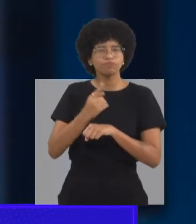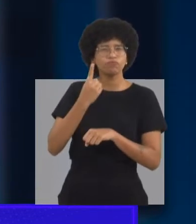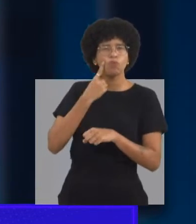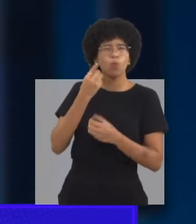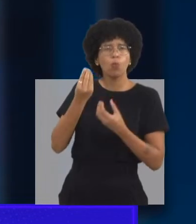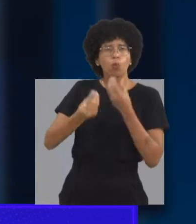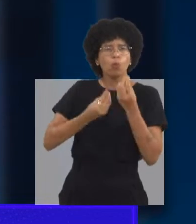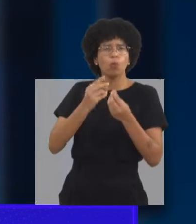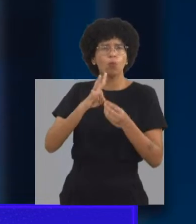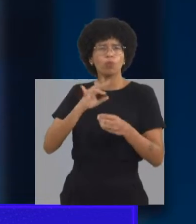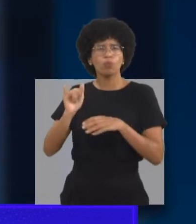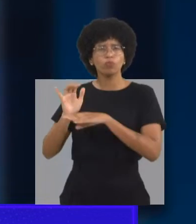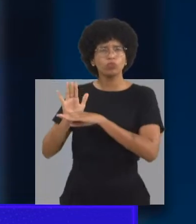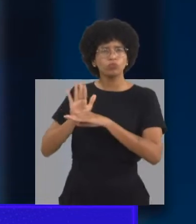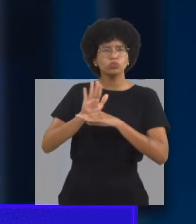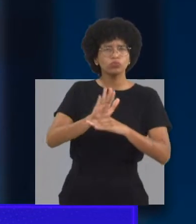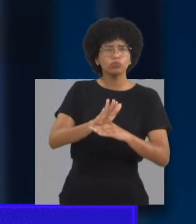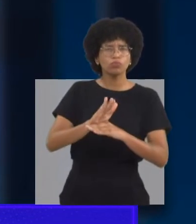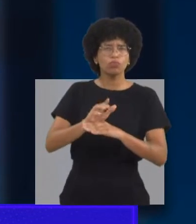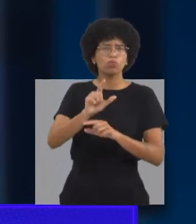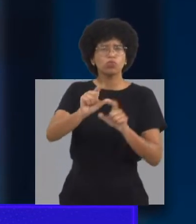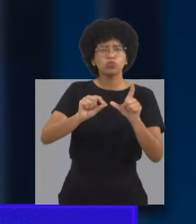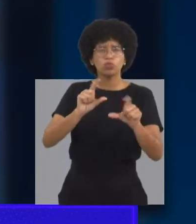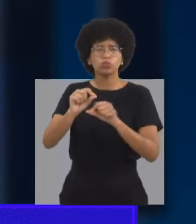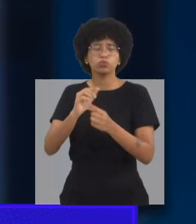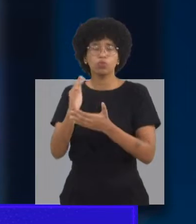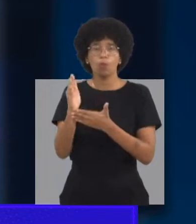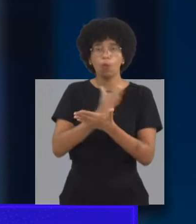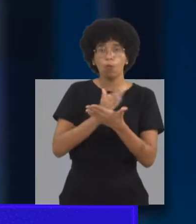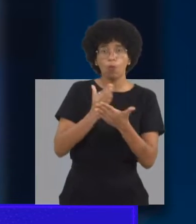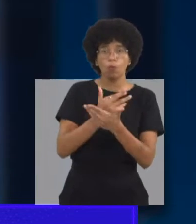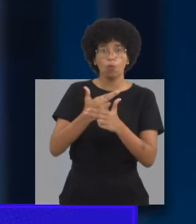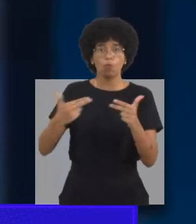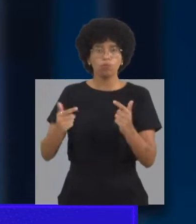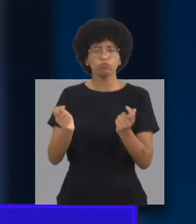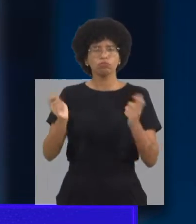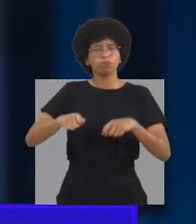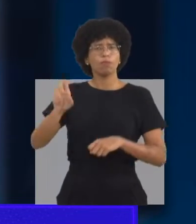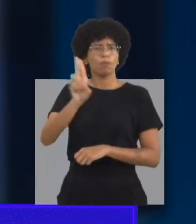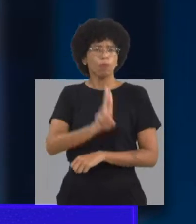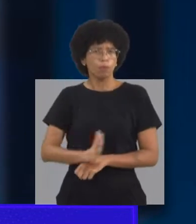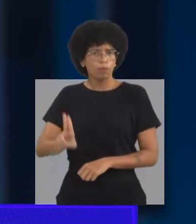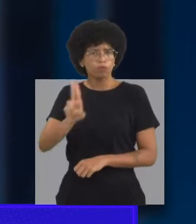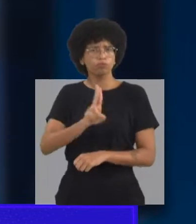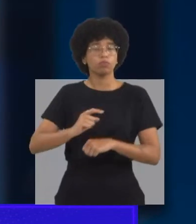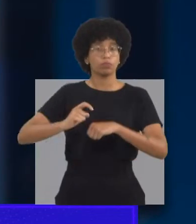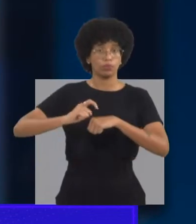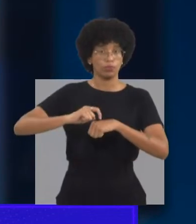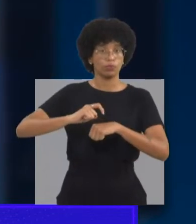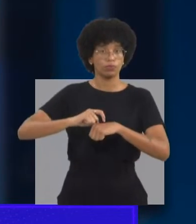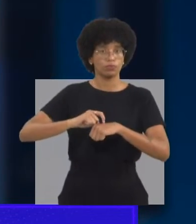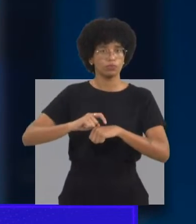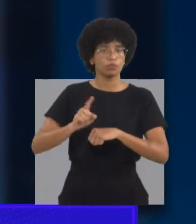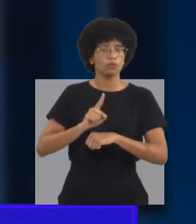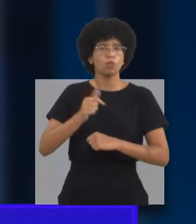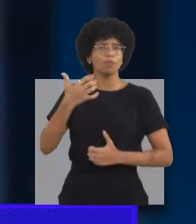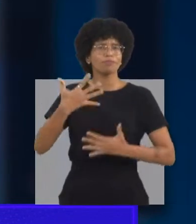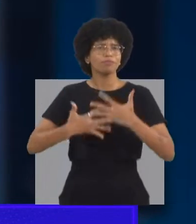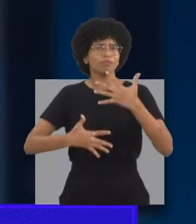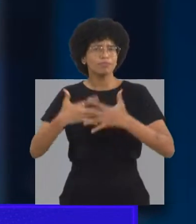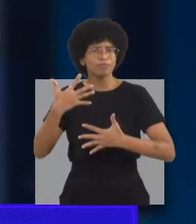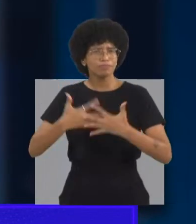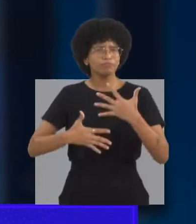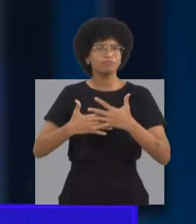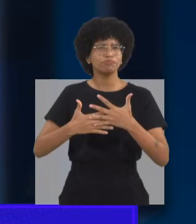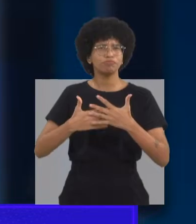medidas de atendimento, selecionar materiais que pudessem ser utilizados naquele momento, para não